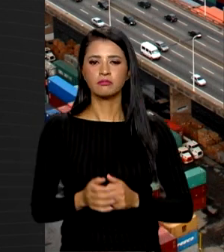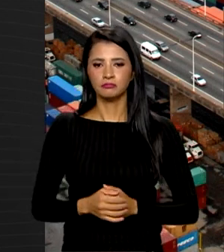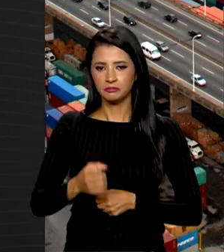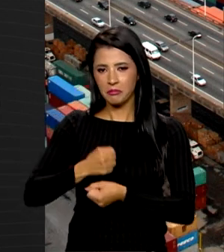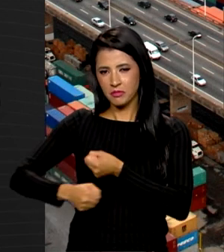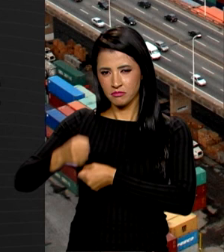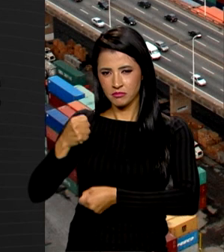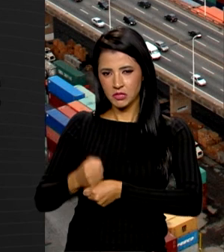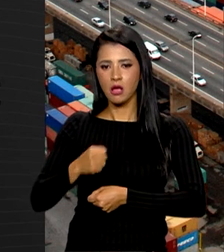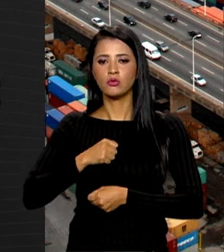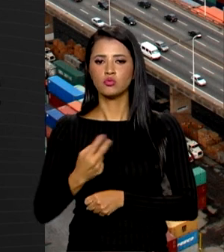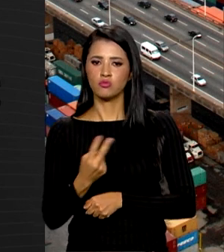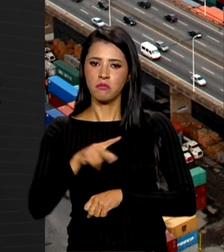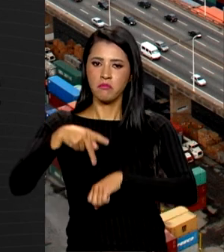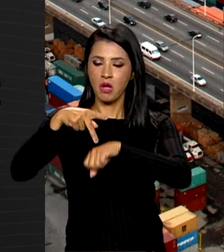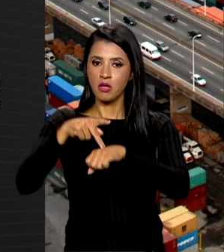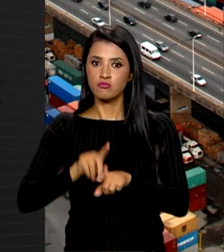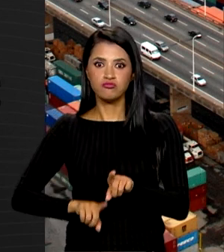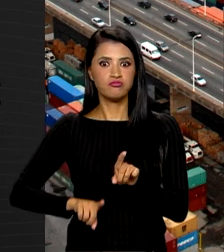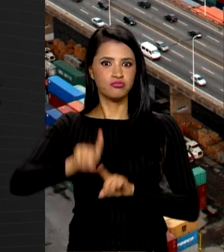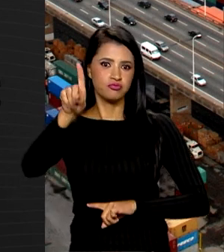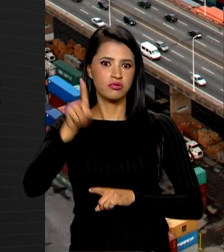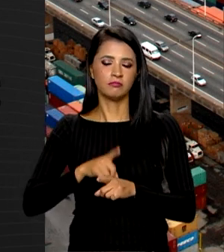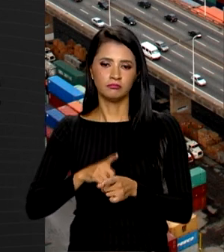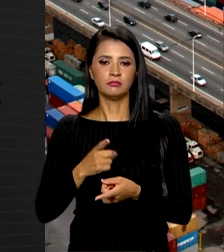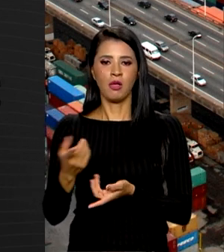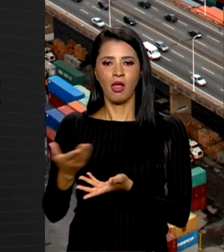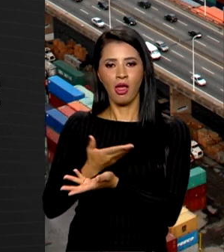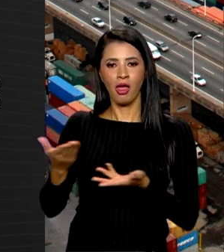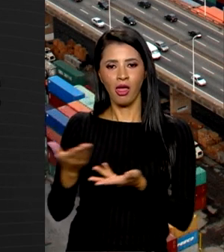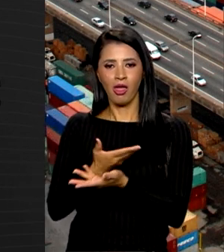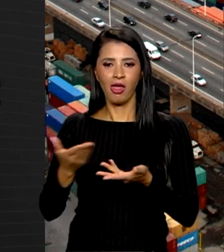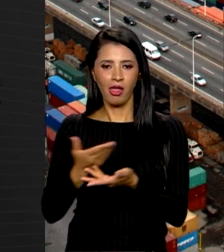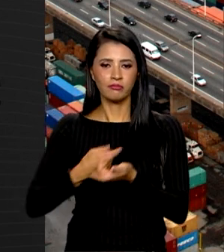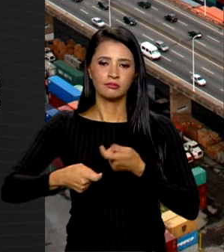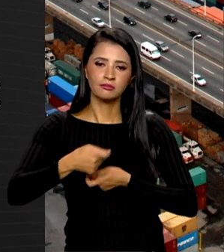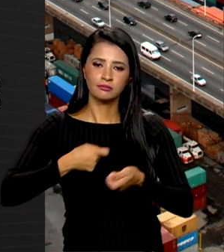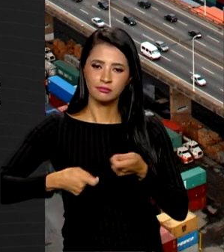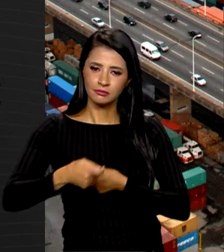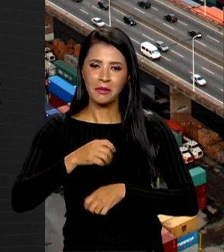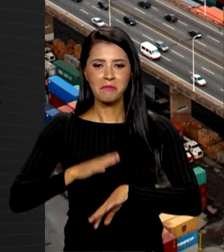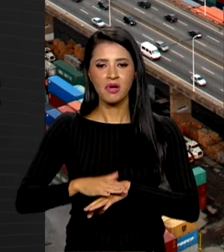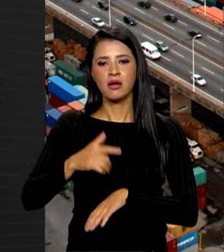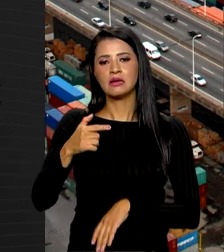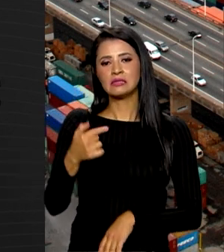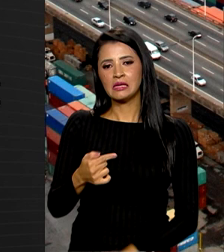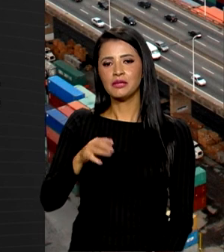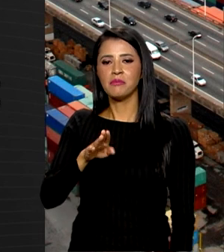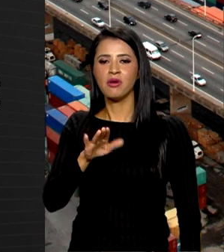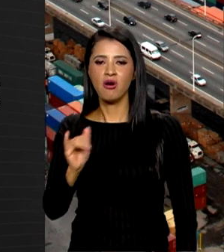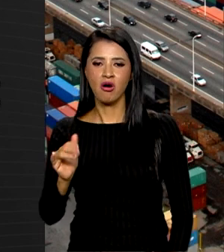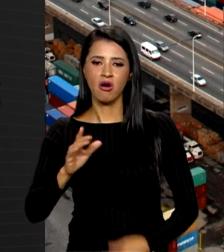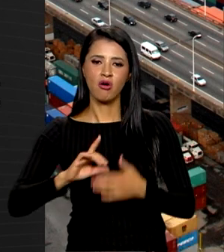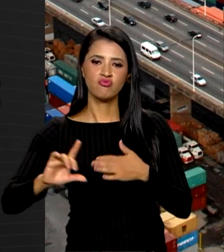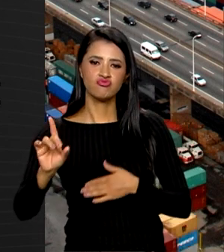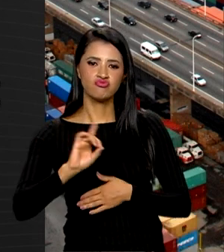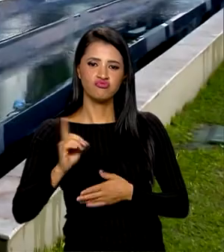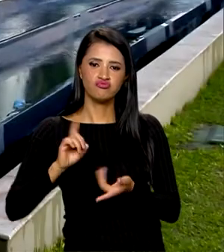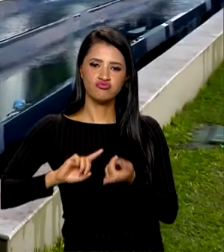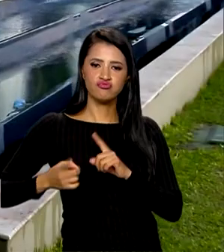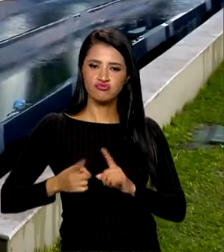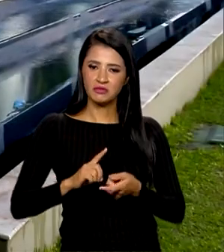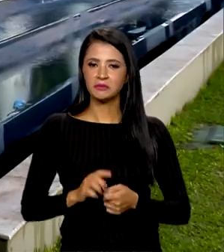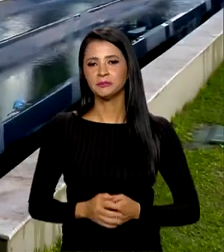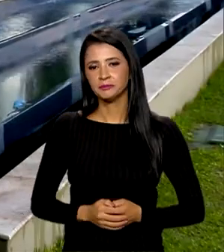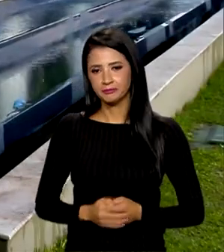passado, os países bateram recorde em volume de transações comerciais. Mais de 7 bilhões de dólares foram negociados.